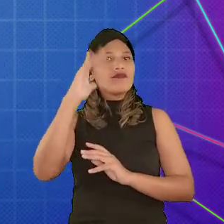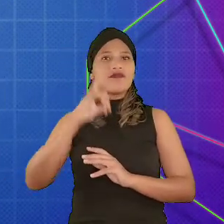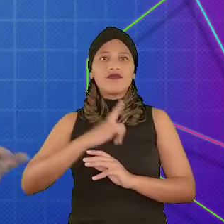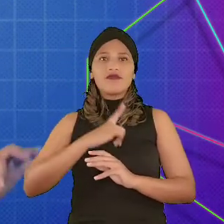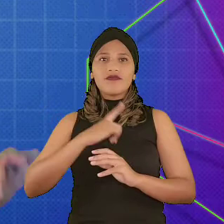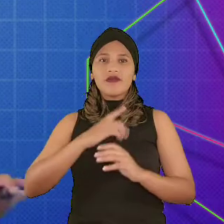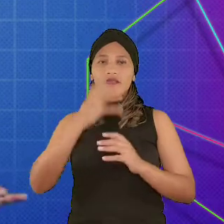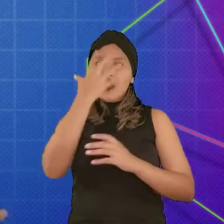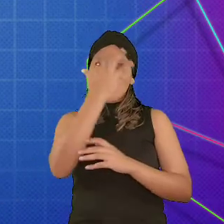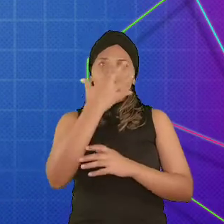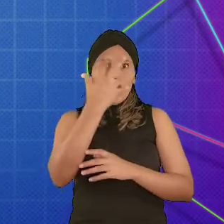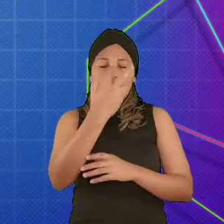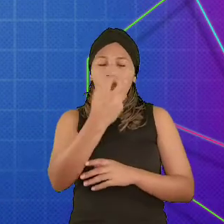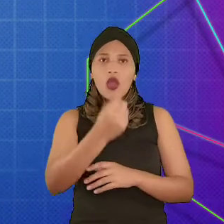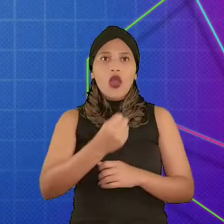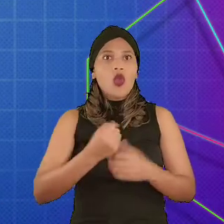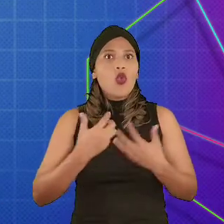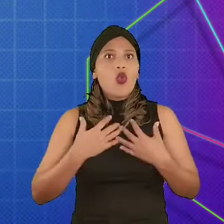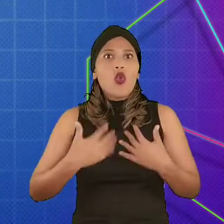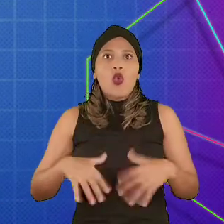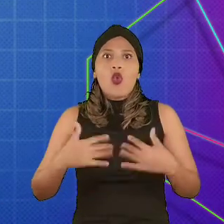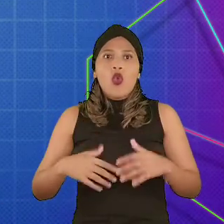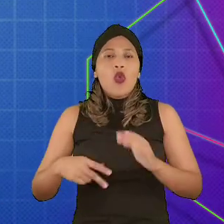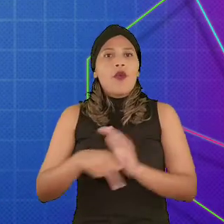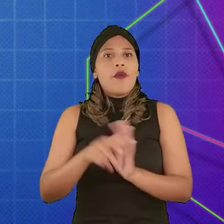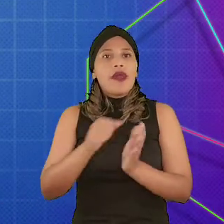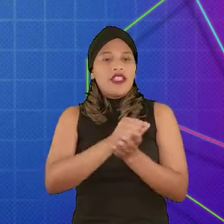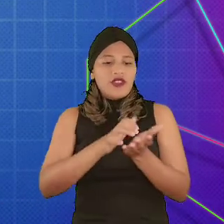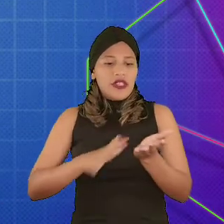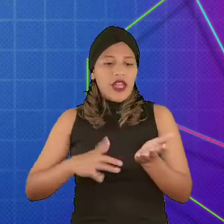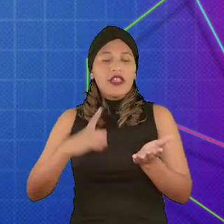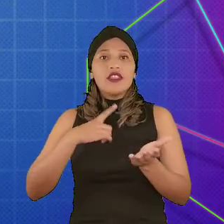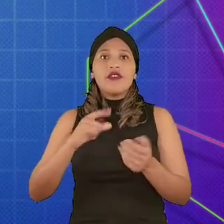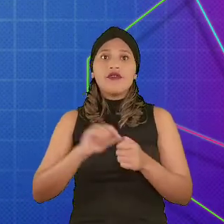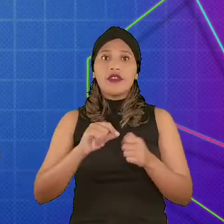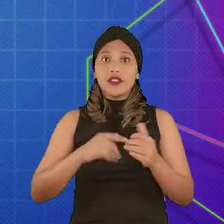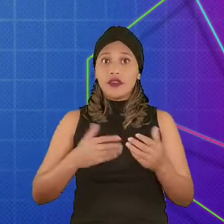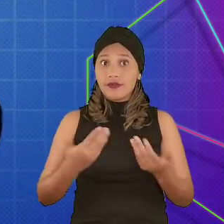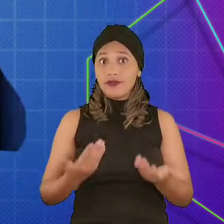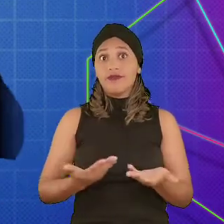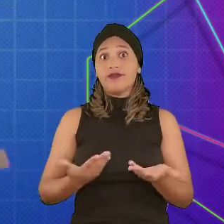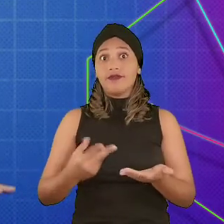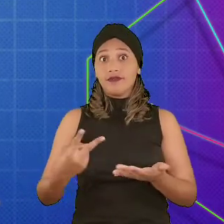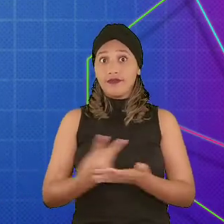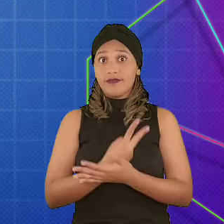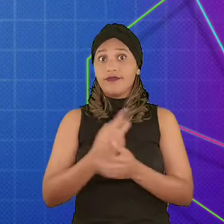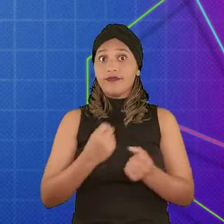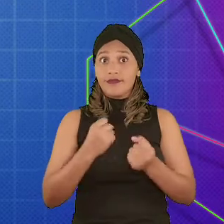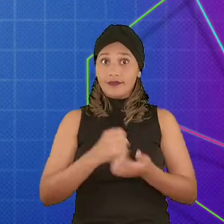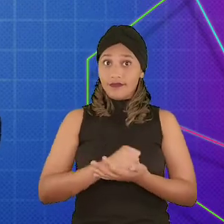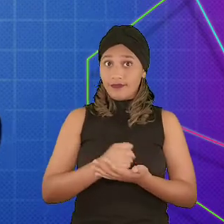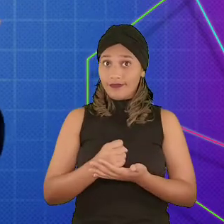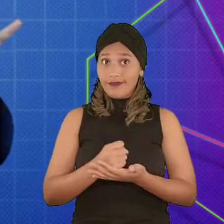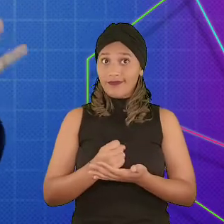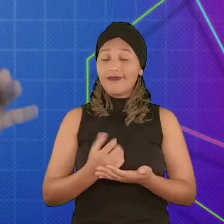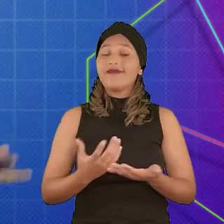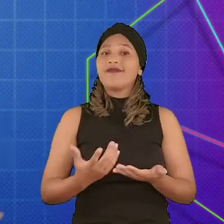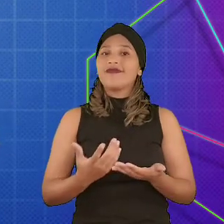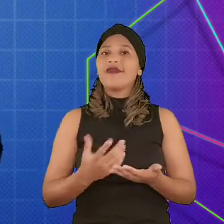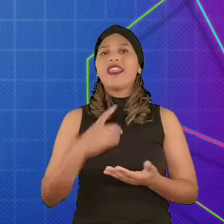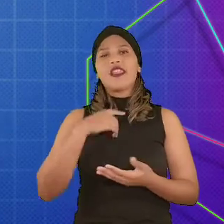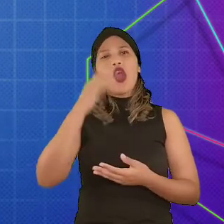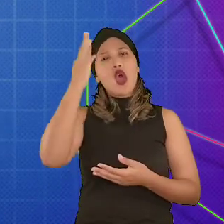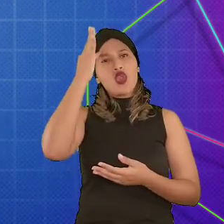fica completamente absorvida por uma atividade que está fazendo. Isso acontece muito nos games. É uma